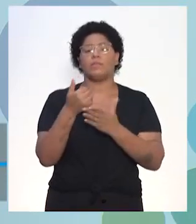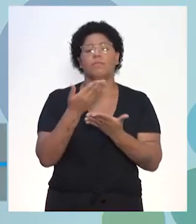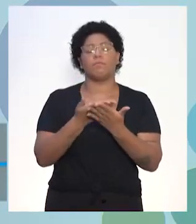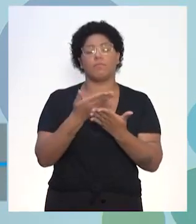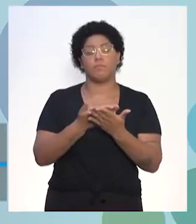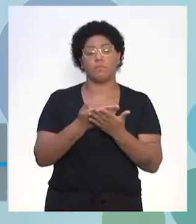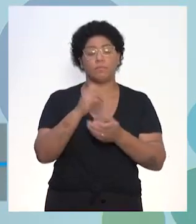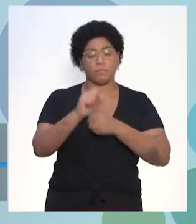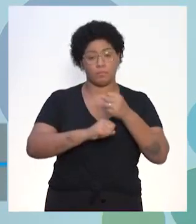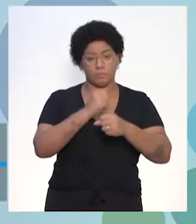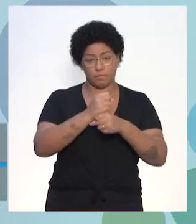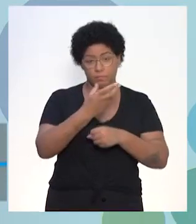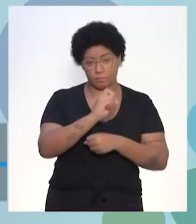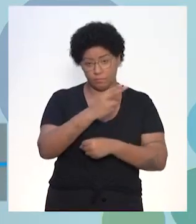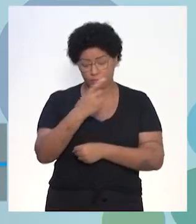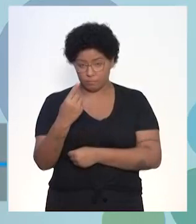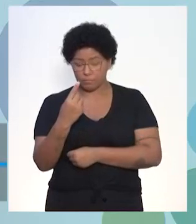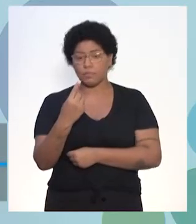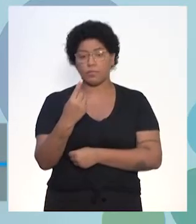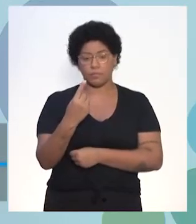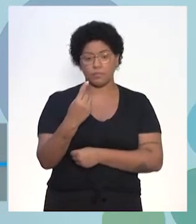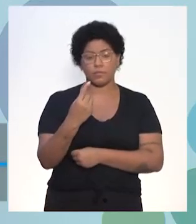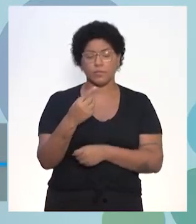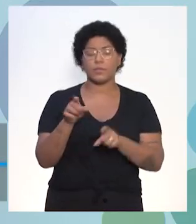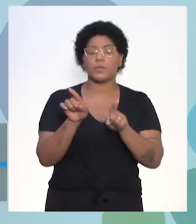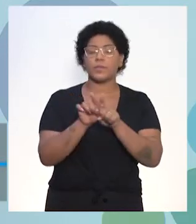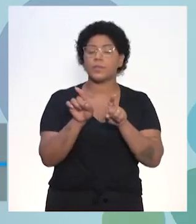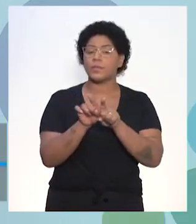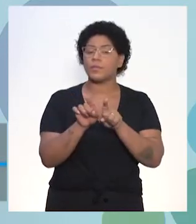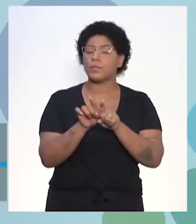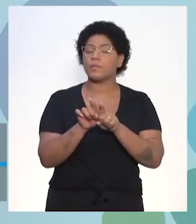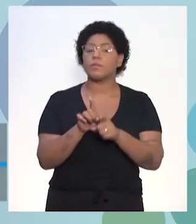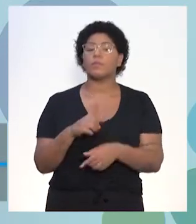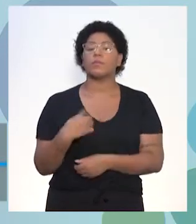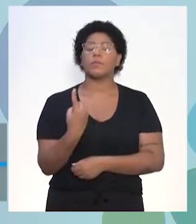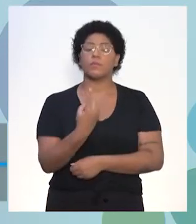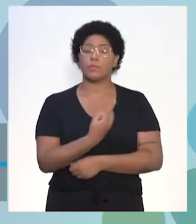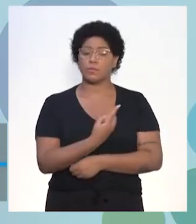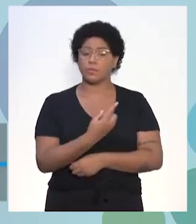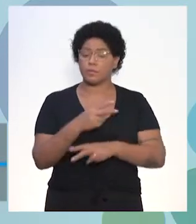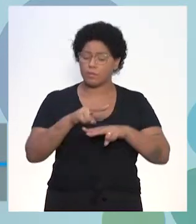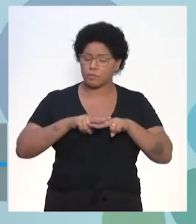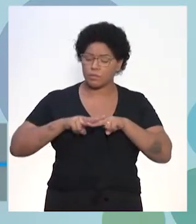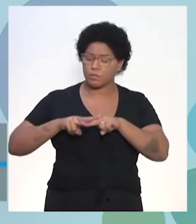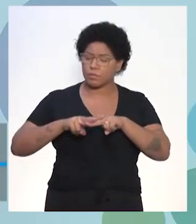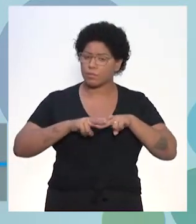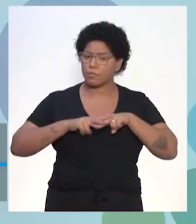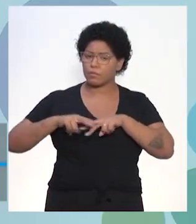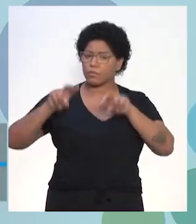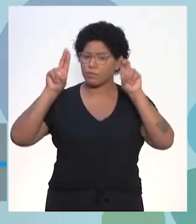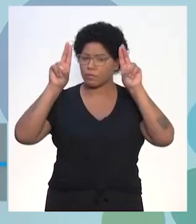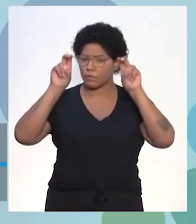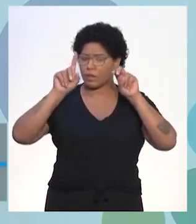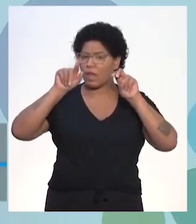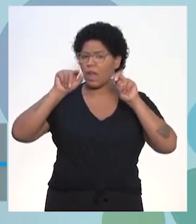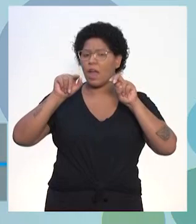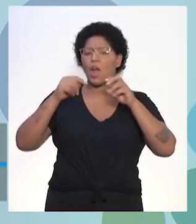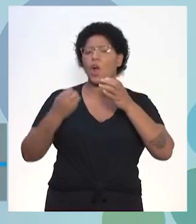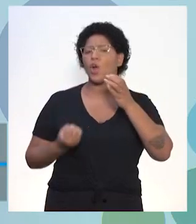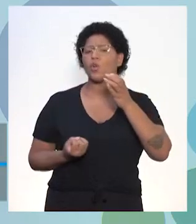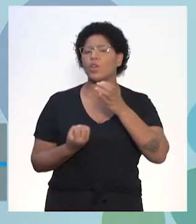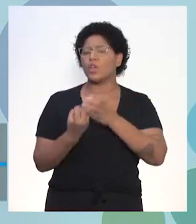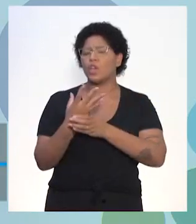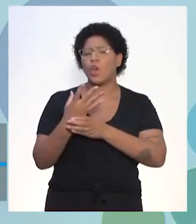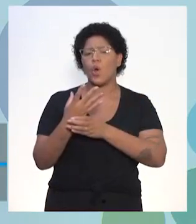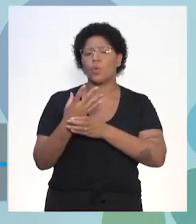E ainda, em atividades e aulas de retomada, nós vamos revisitar o tema do Renascimento Comercial e